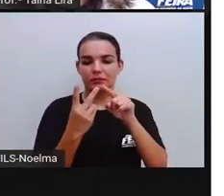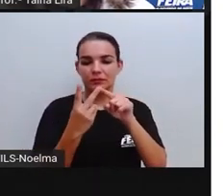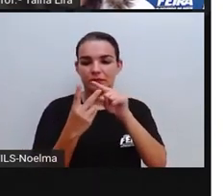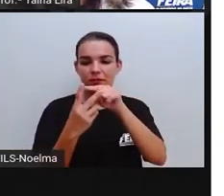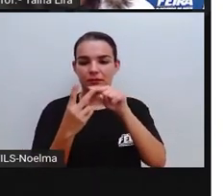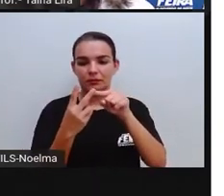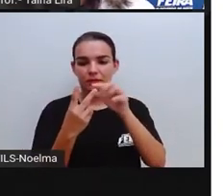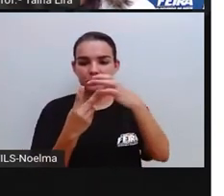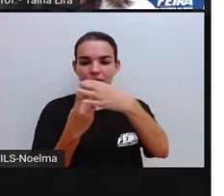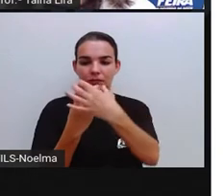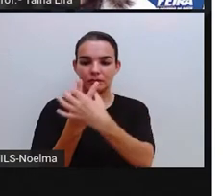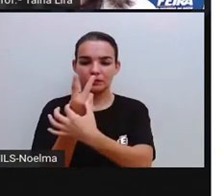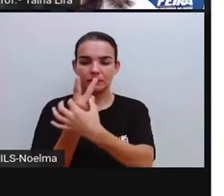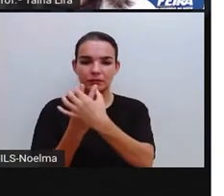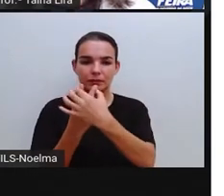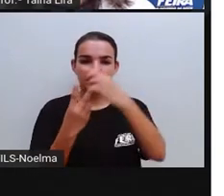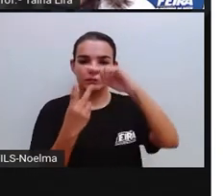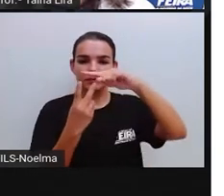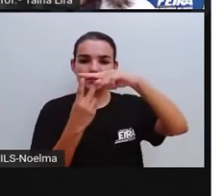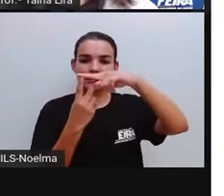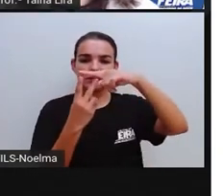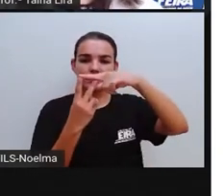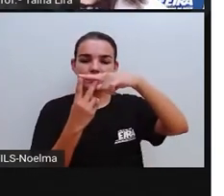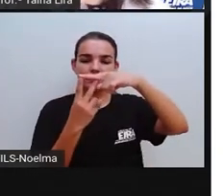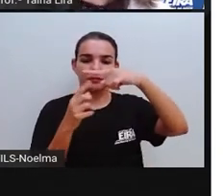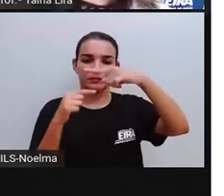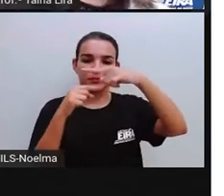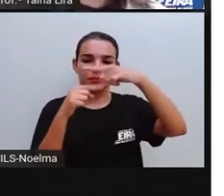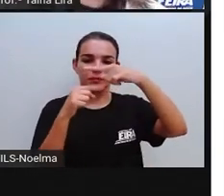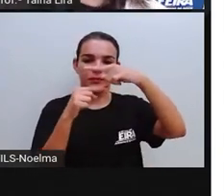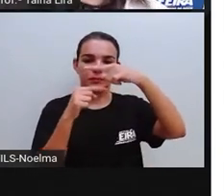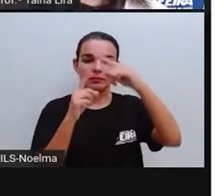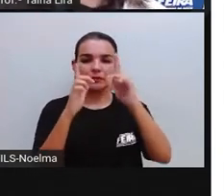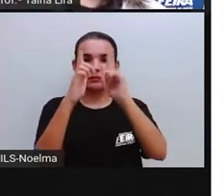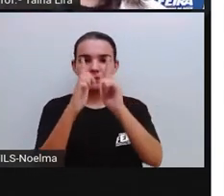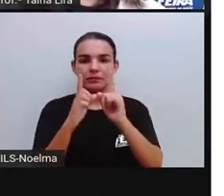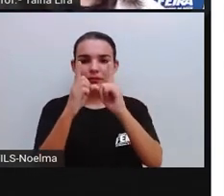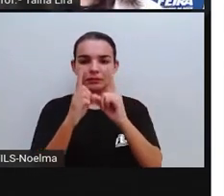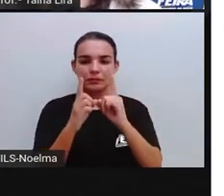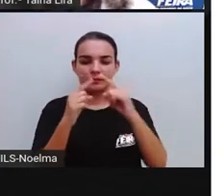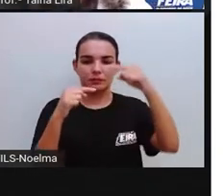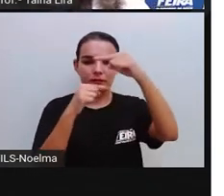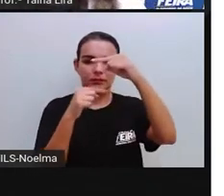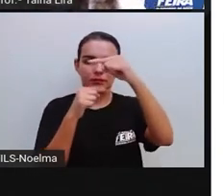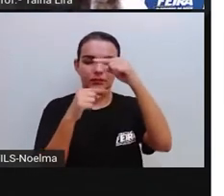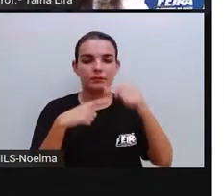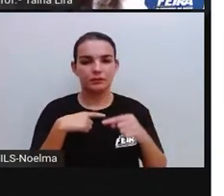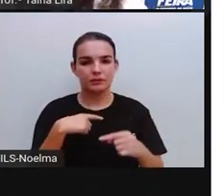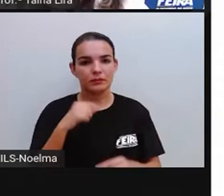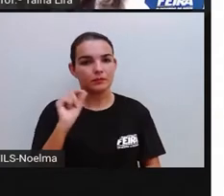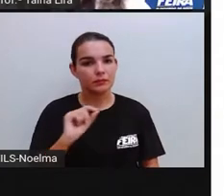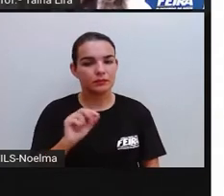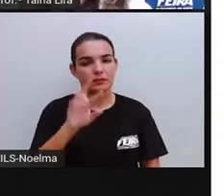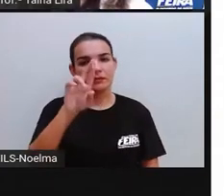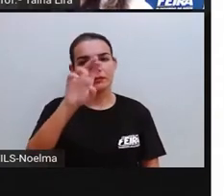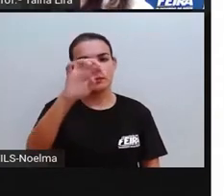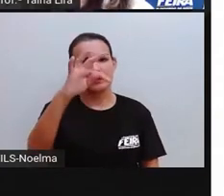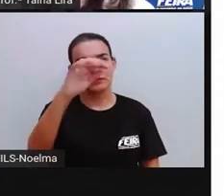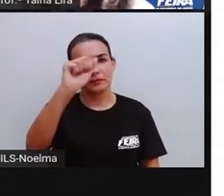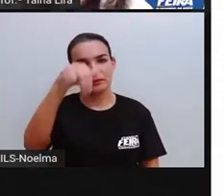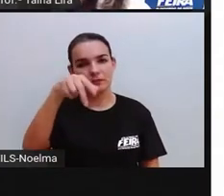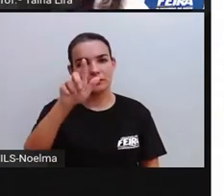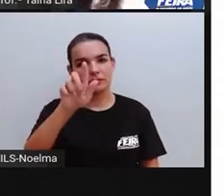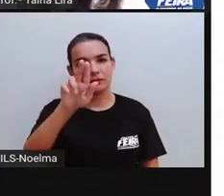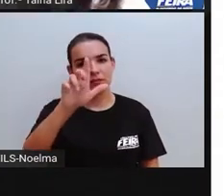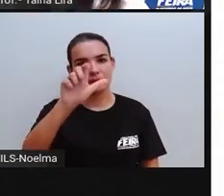menores e dois lados aqui iguais maiores. Então, o celular, ele tem aí um formato retangular.